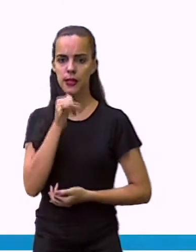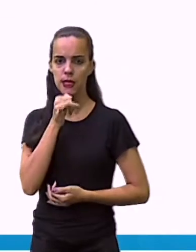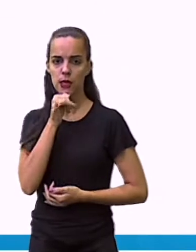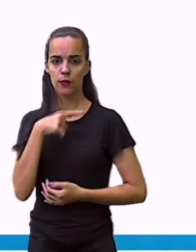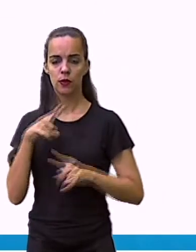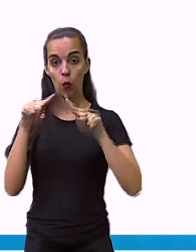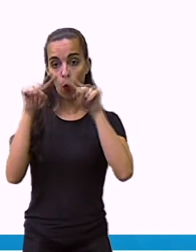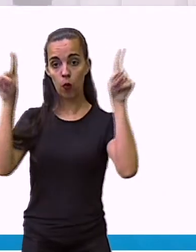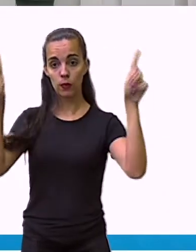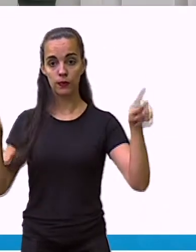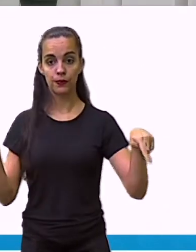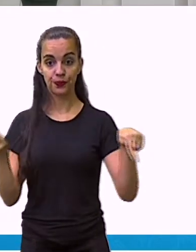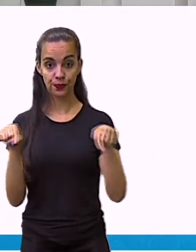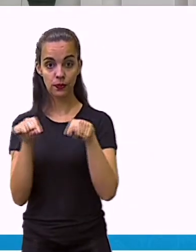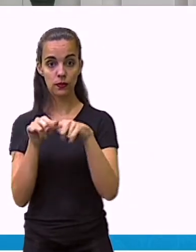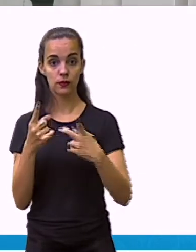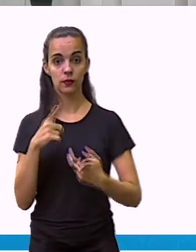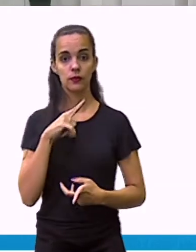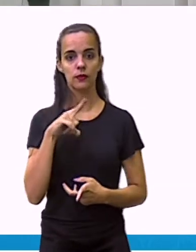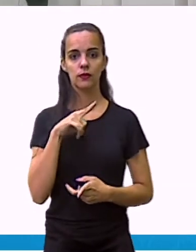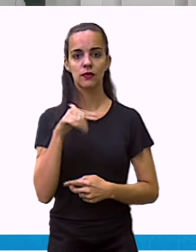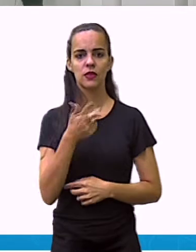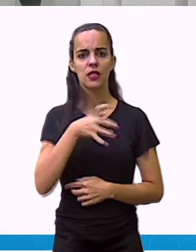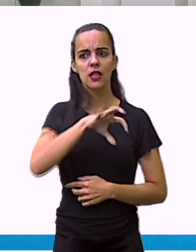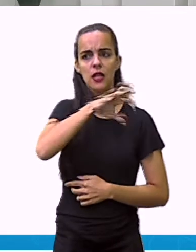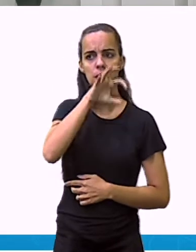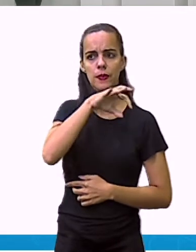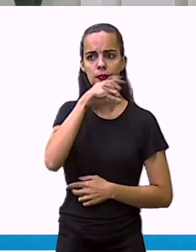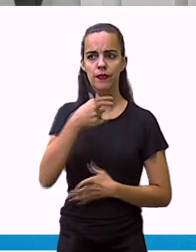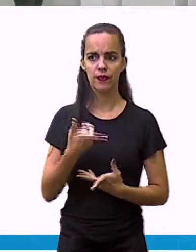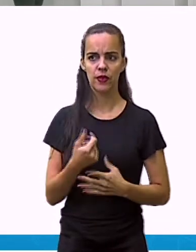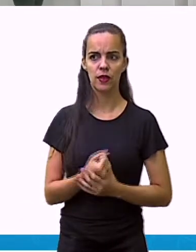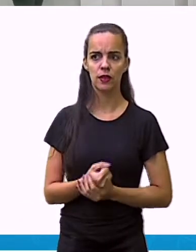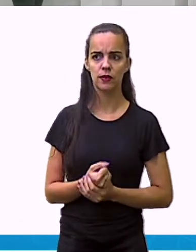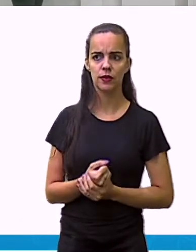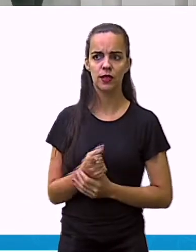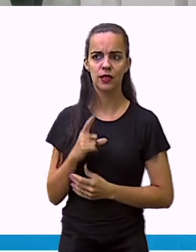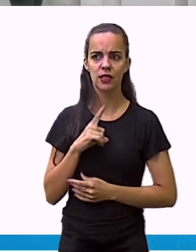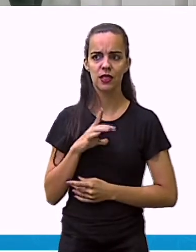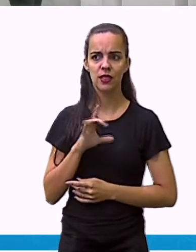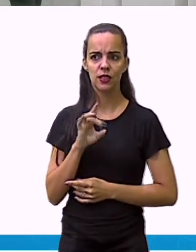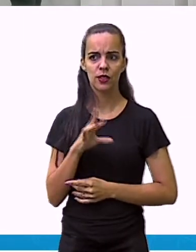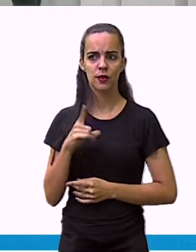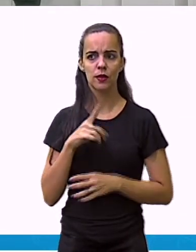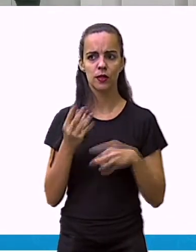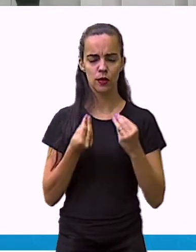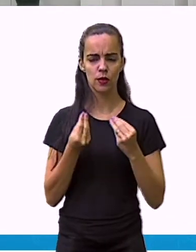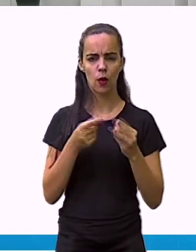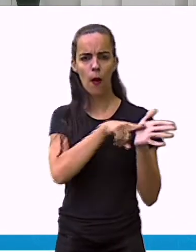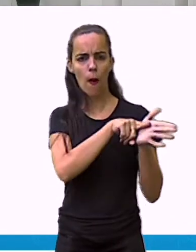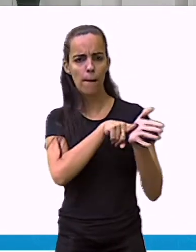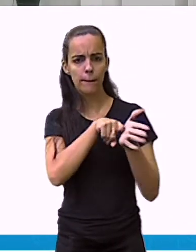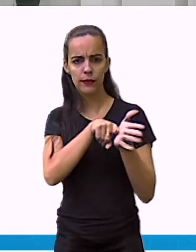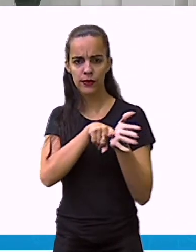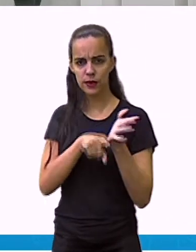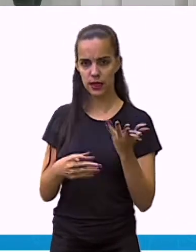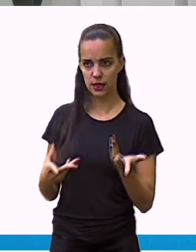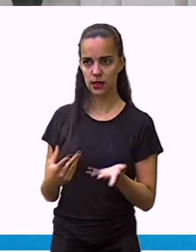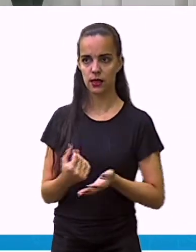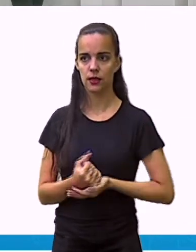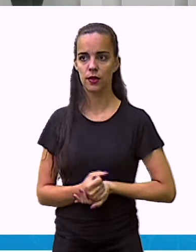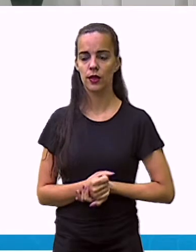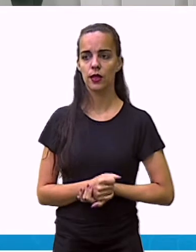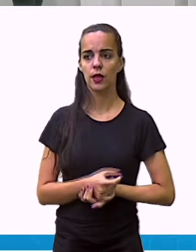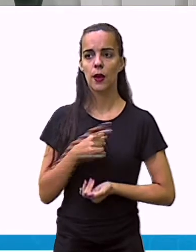quadro e este quadro vai servir como pesquisa para nós, como os nossos dados de pesquisa. Ele é um, são dados